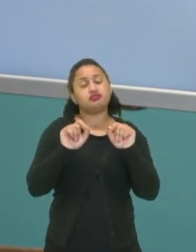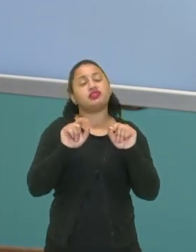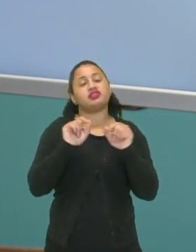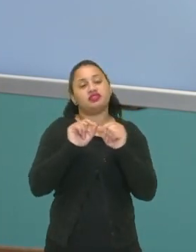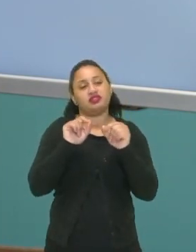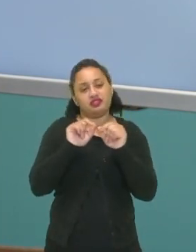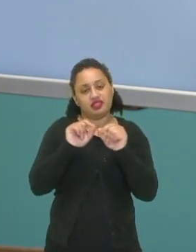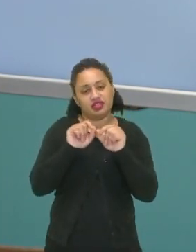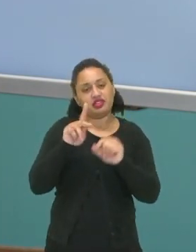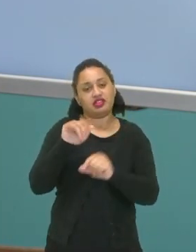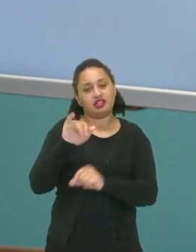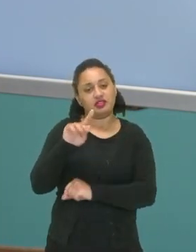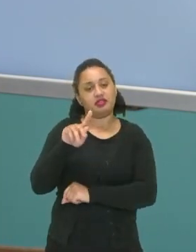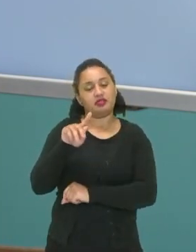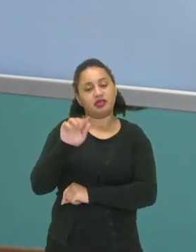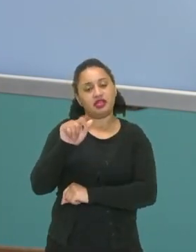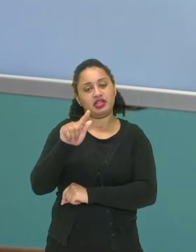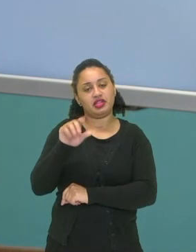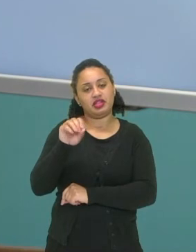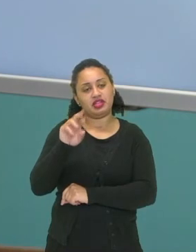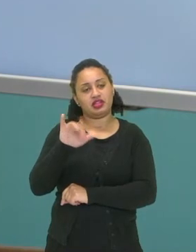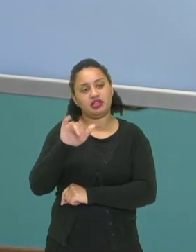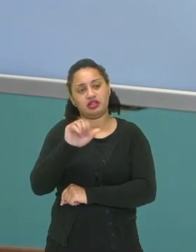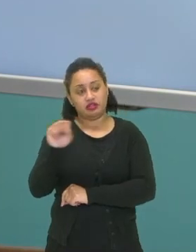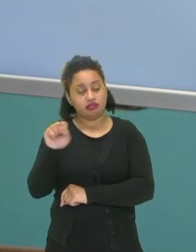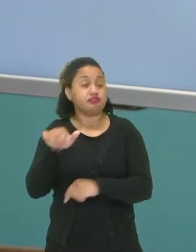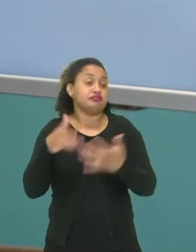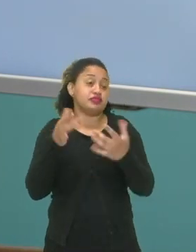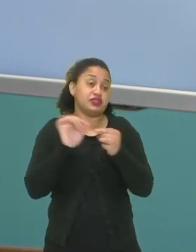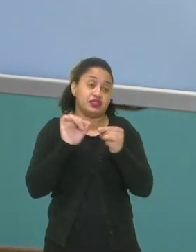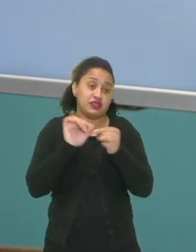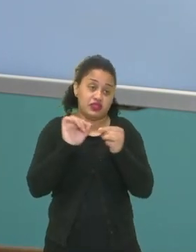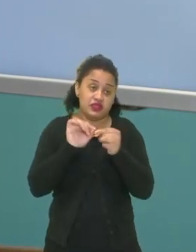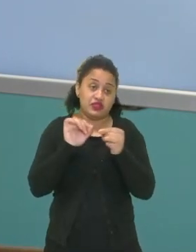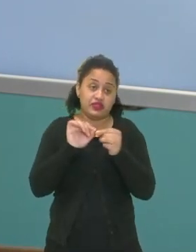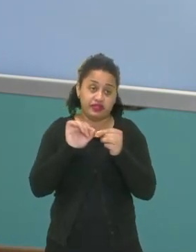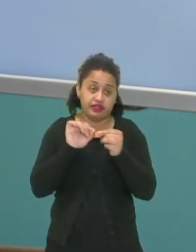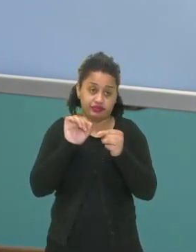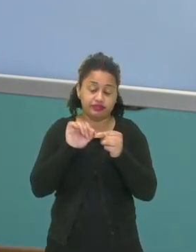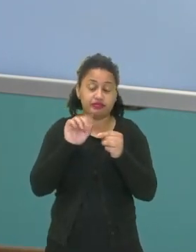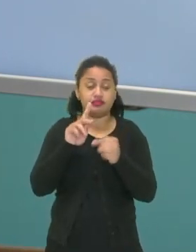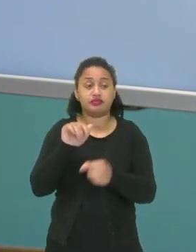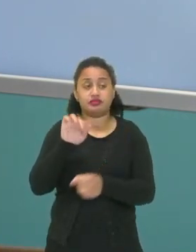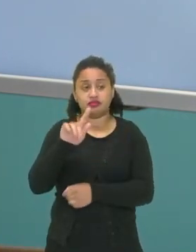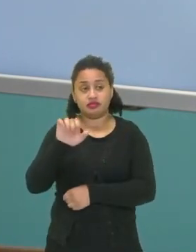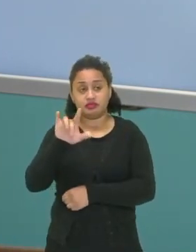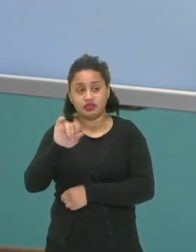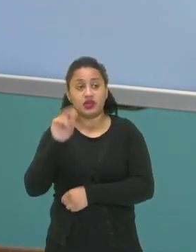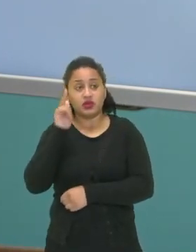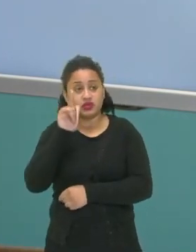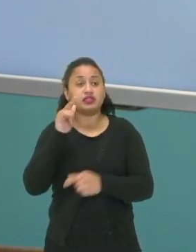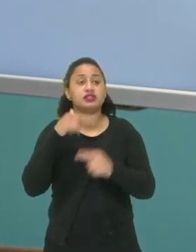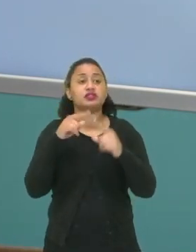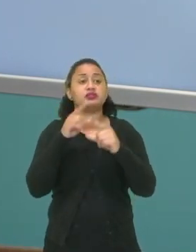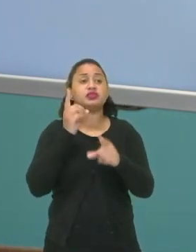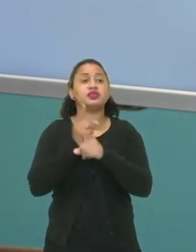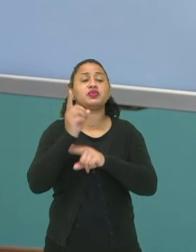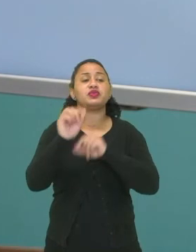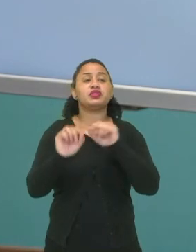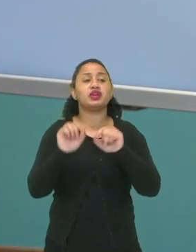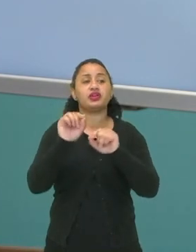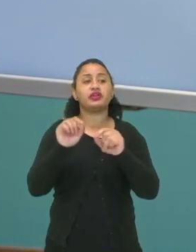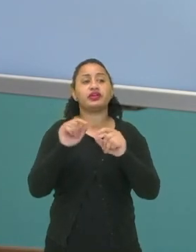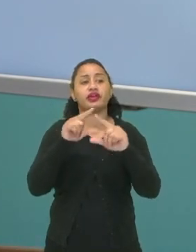o teorema de Pitágoras. Aplicando o teorema de Pitágoras, nós podemos aqui chegar